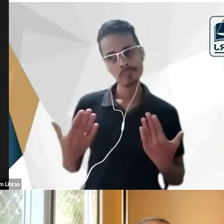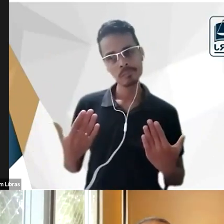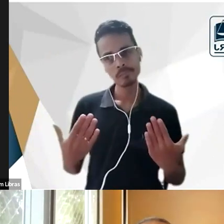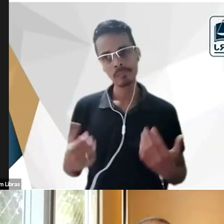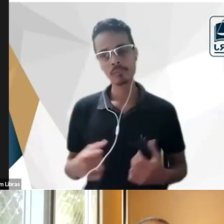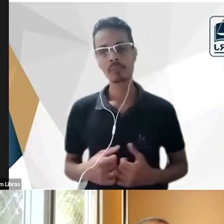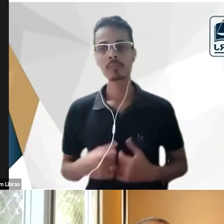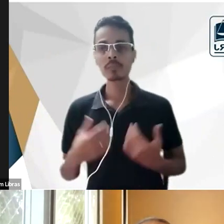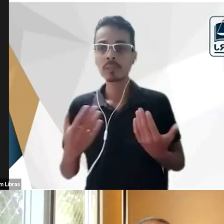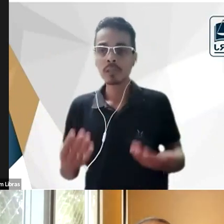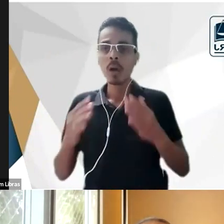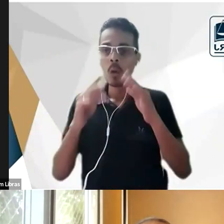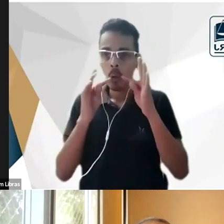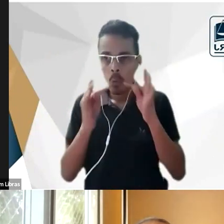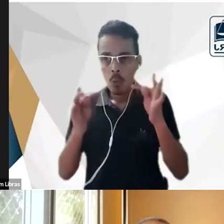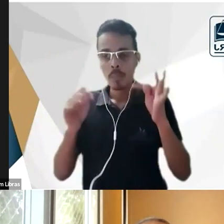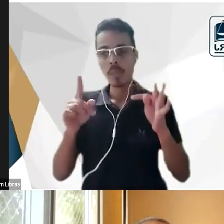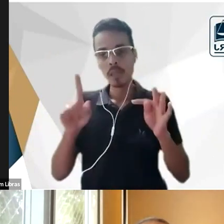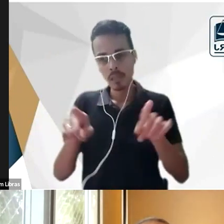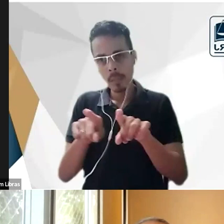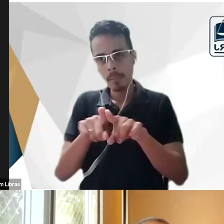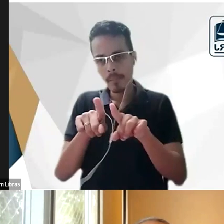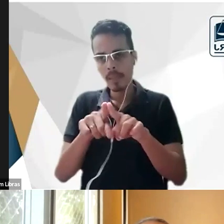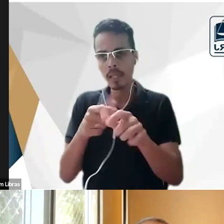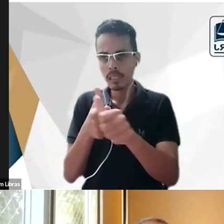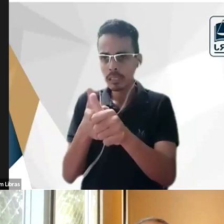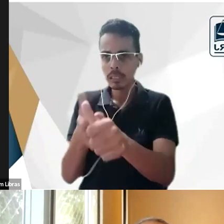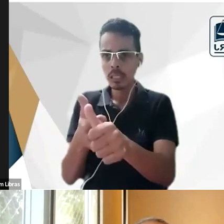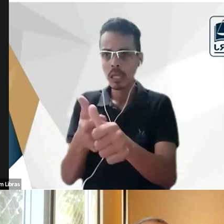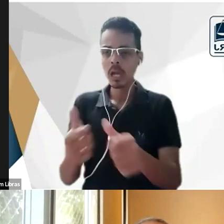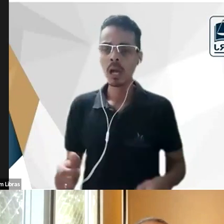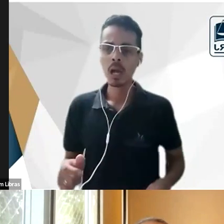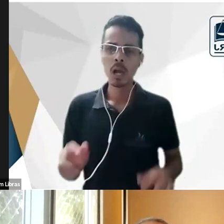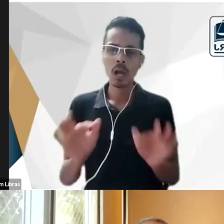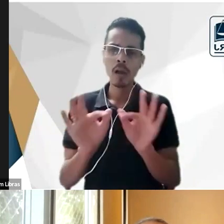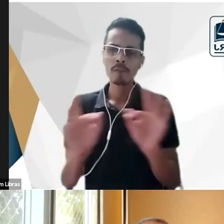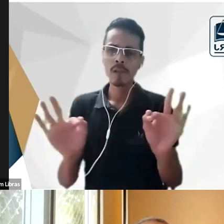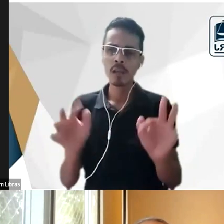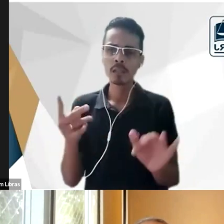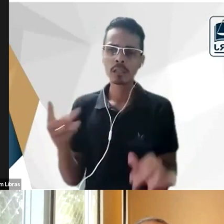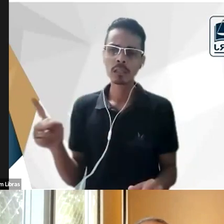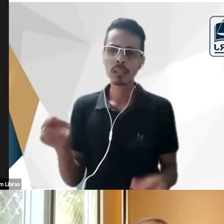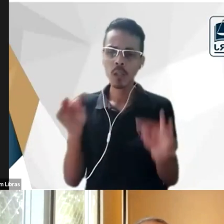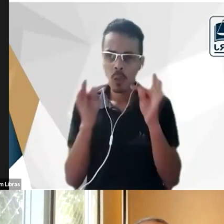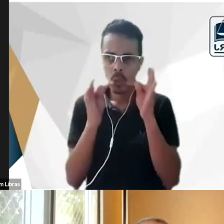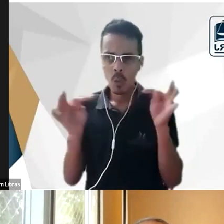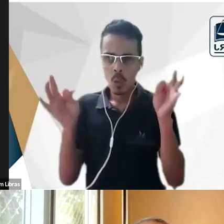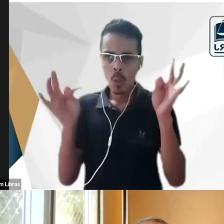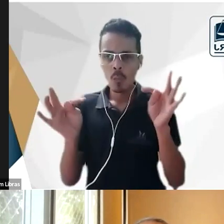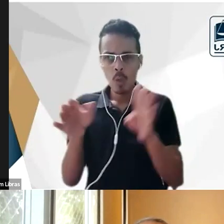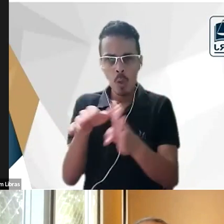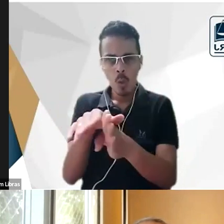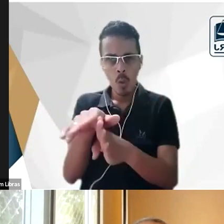ele vai ser um representante hermenêutica da desconfiança Tobias vai ter uma frase ele vai dizer é um conselho que eu posso dar